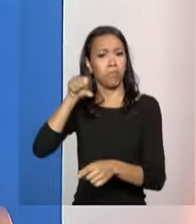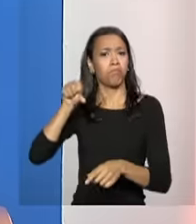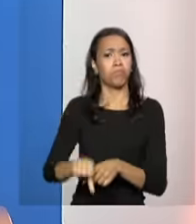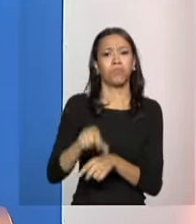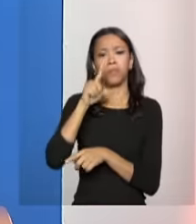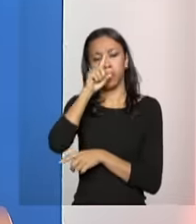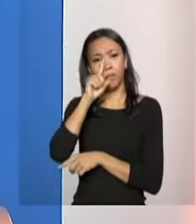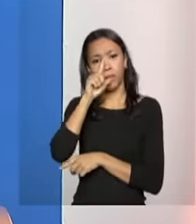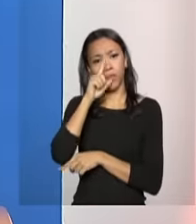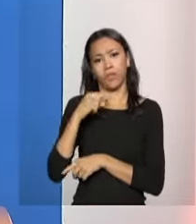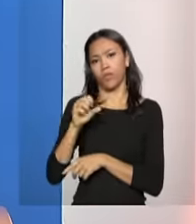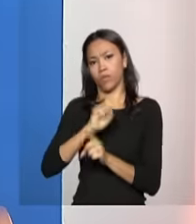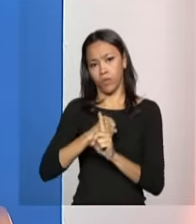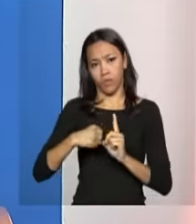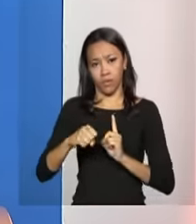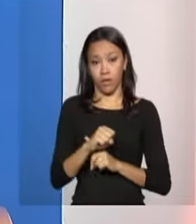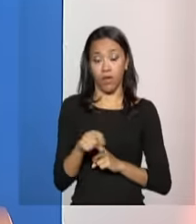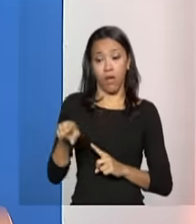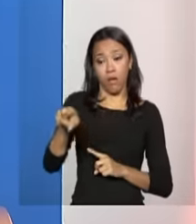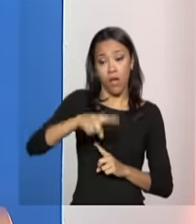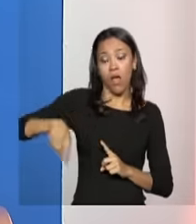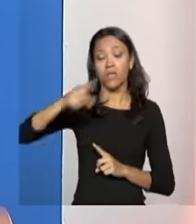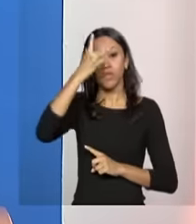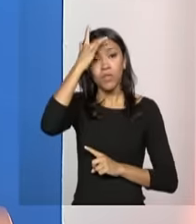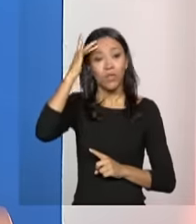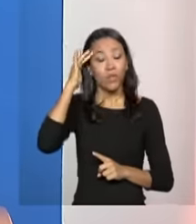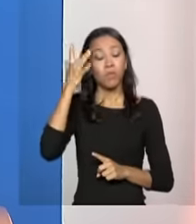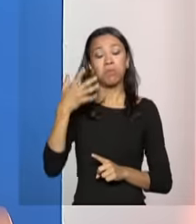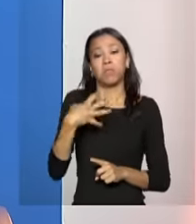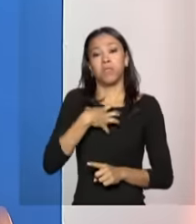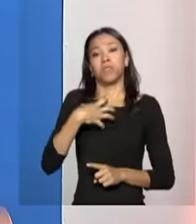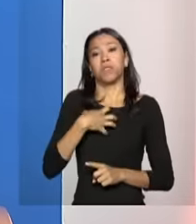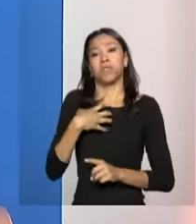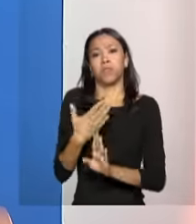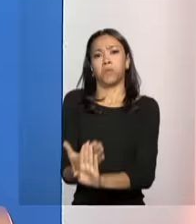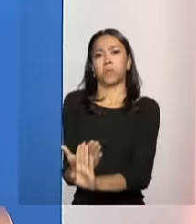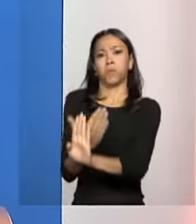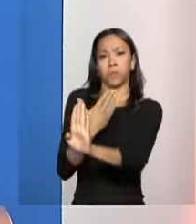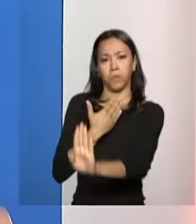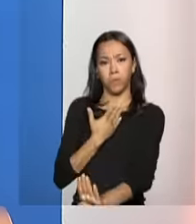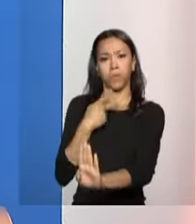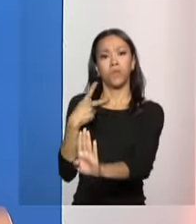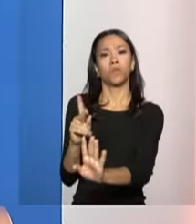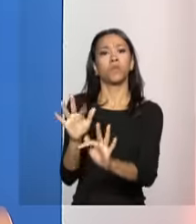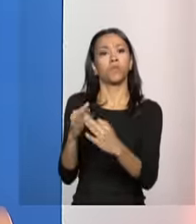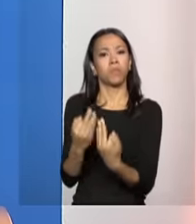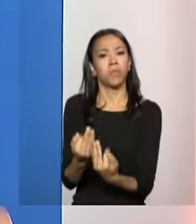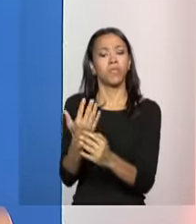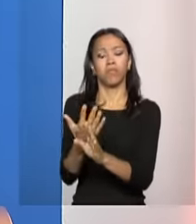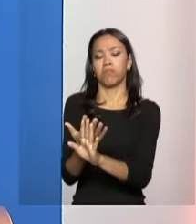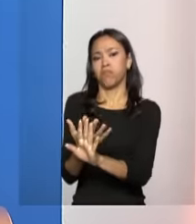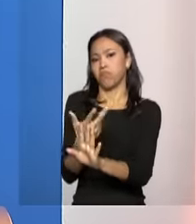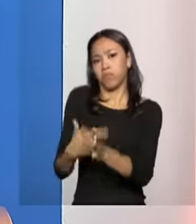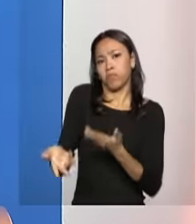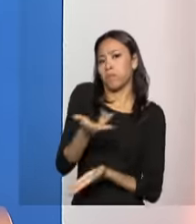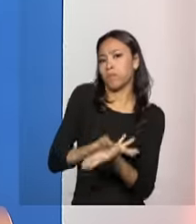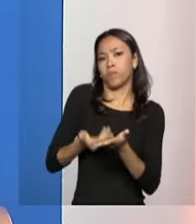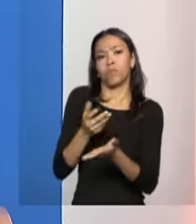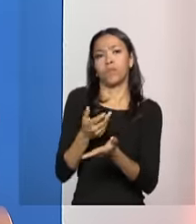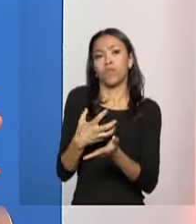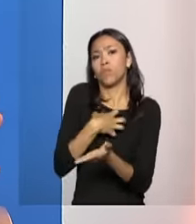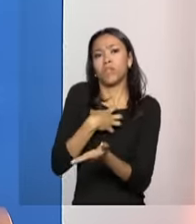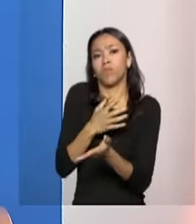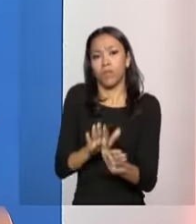desfiliação, que as pessoas não se sintam apartadas dos seus membros, das suas relações afetivas. Isso é uma das